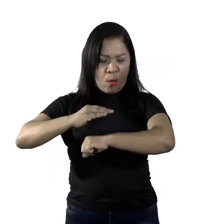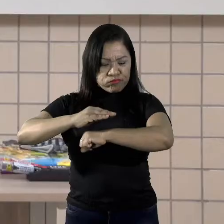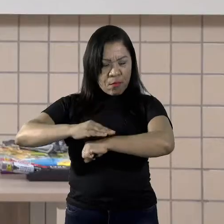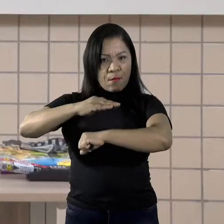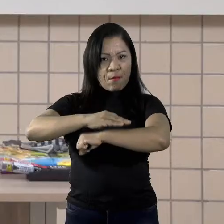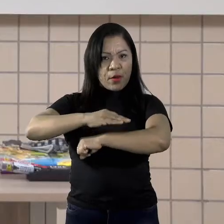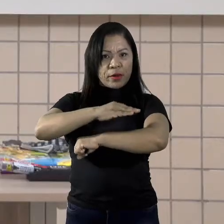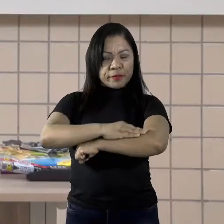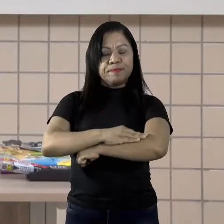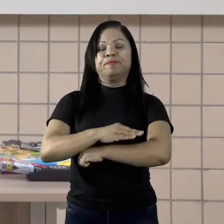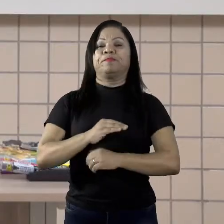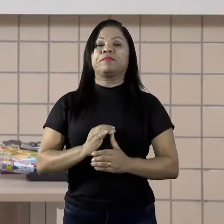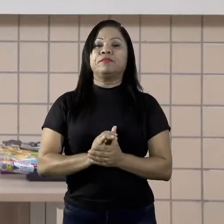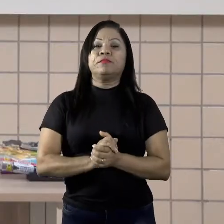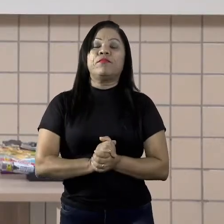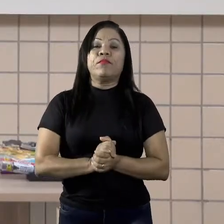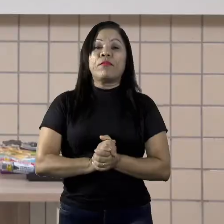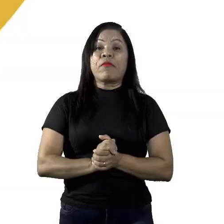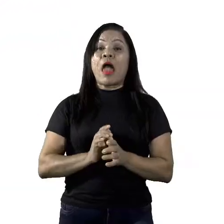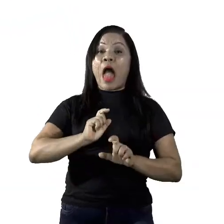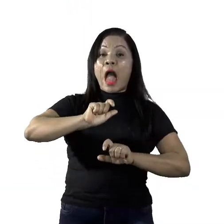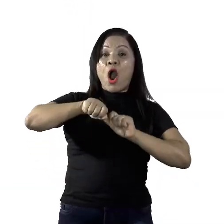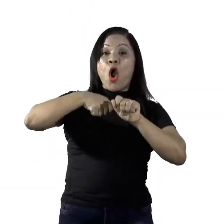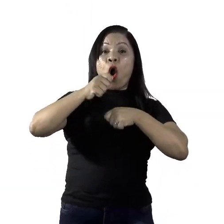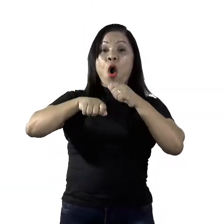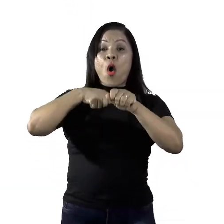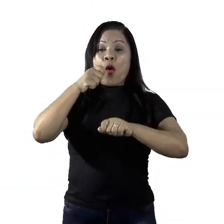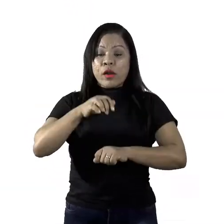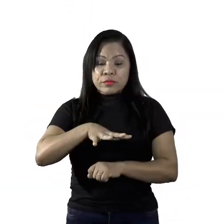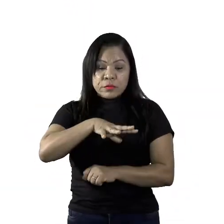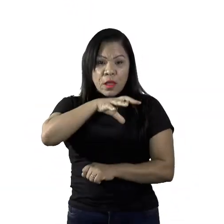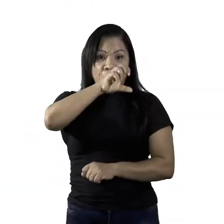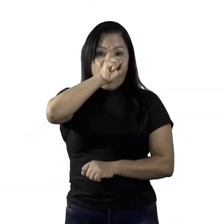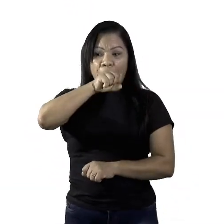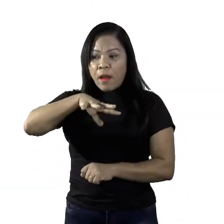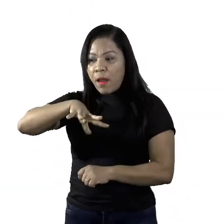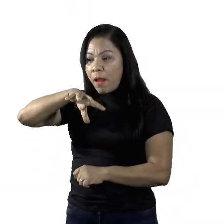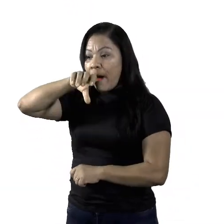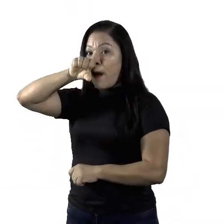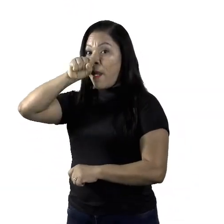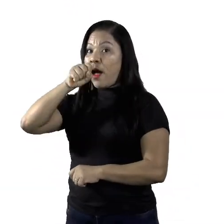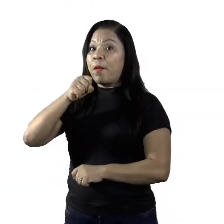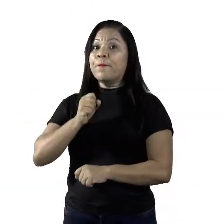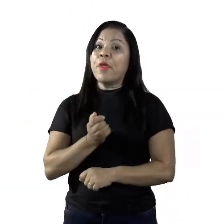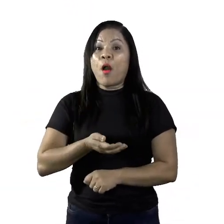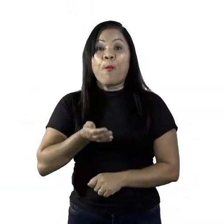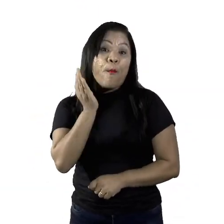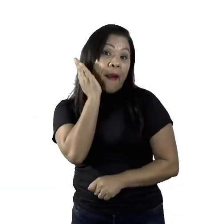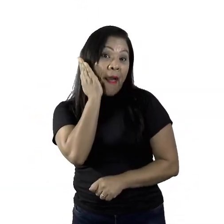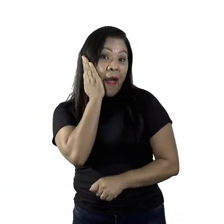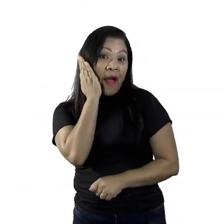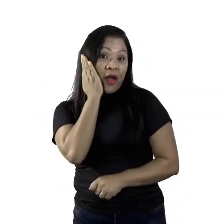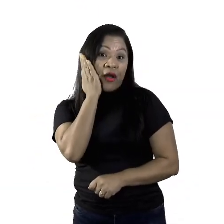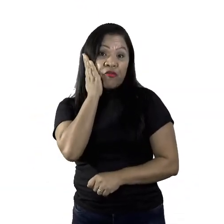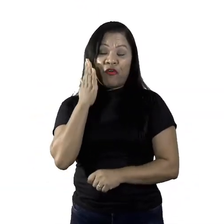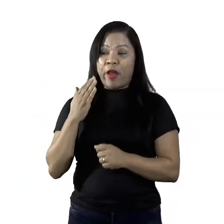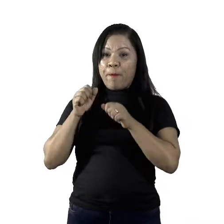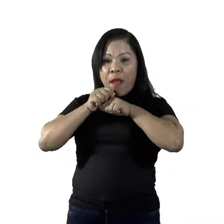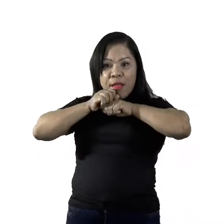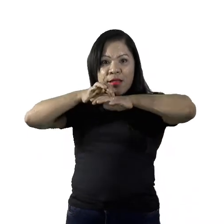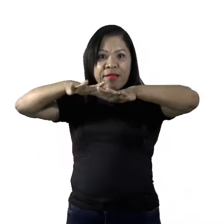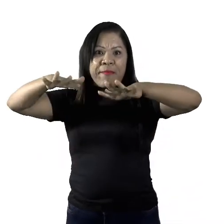Vamos falar agora dos sinais olfativos, que são odores que normalmente as fêmeas liberam quando estão no período do cio,